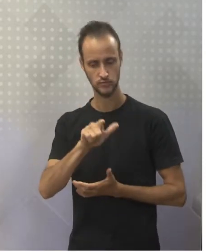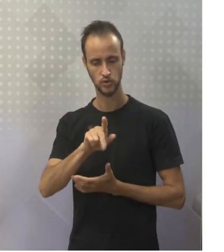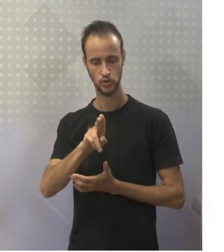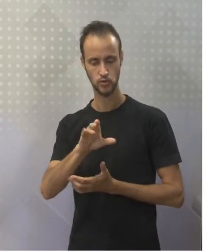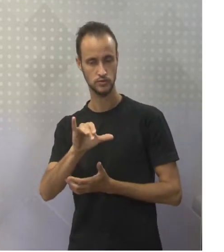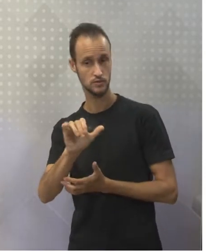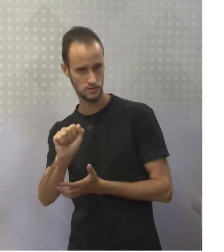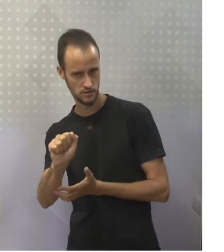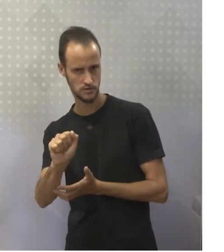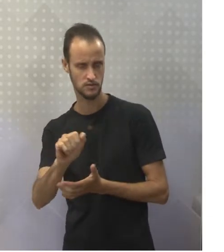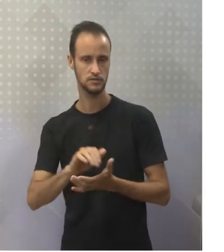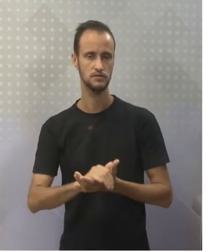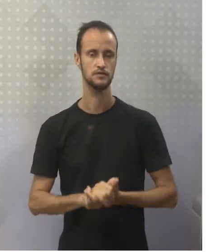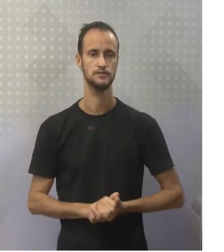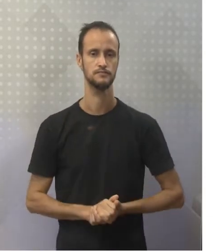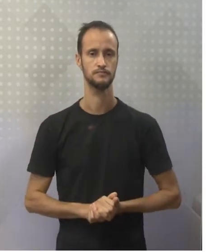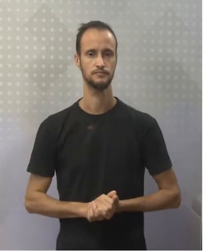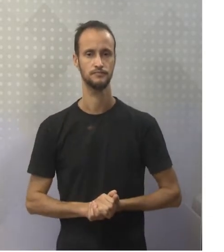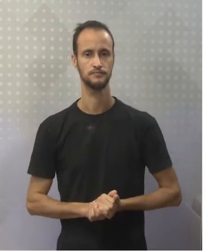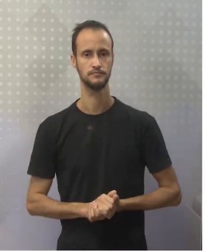Lúcia e Tom